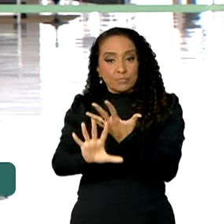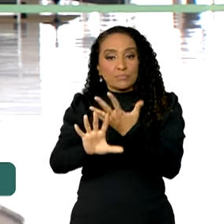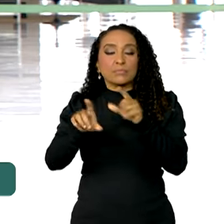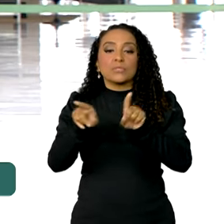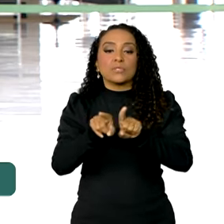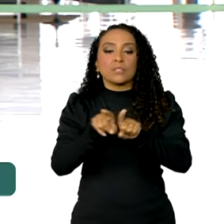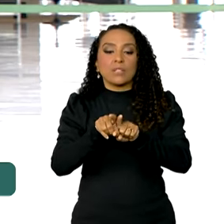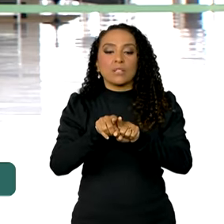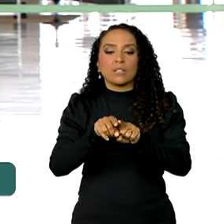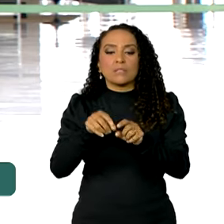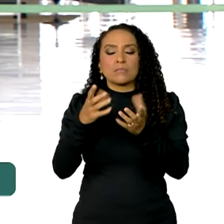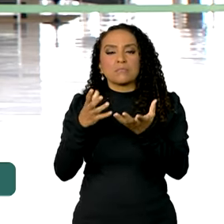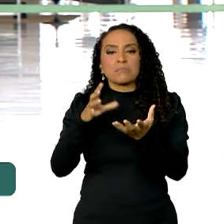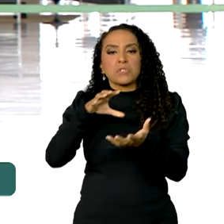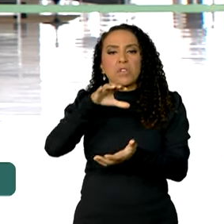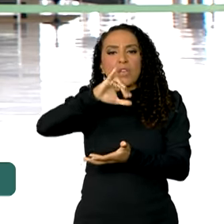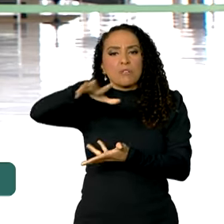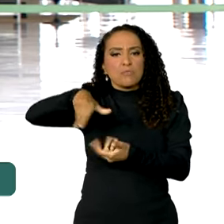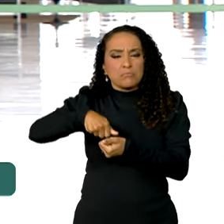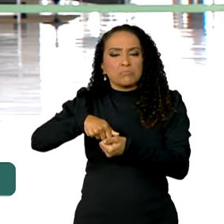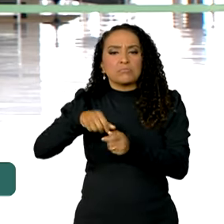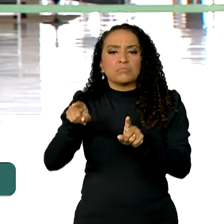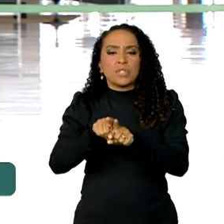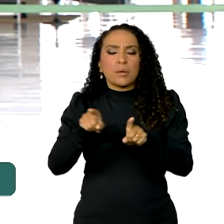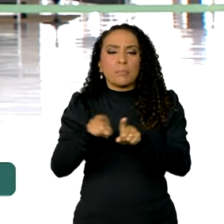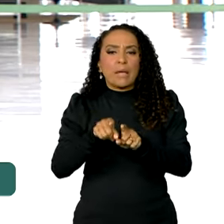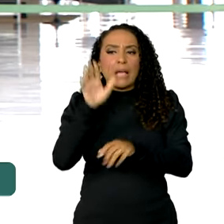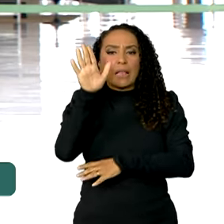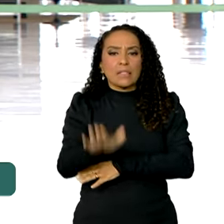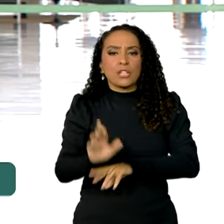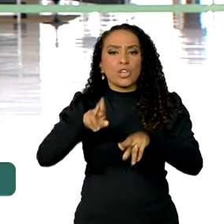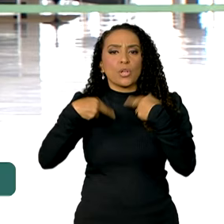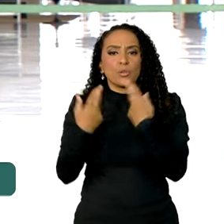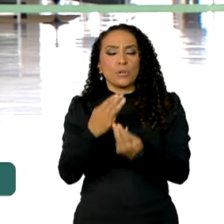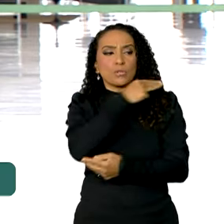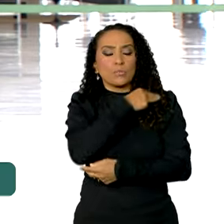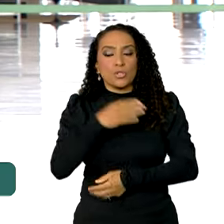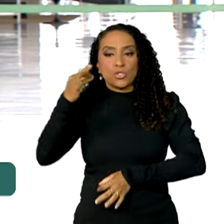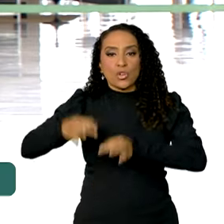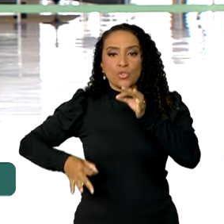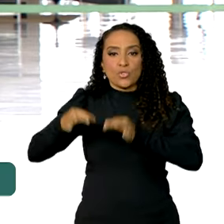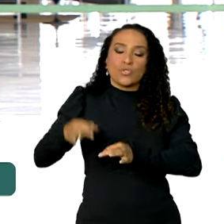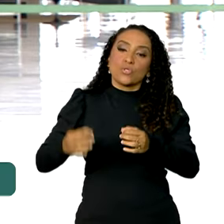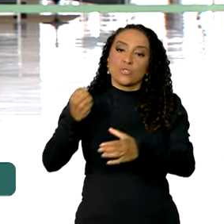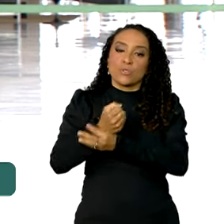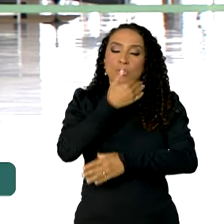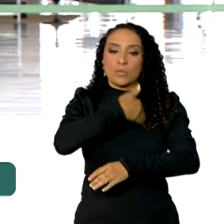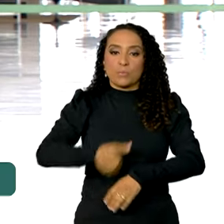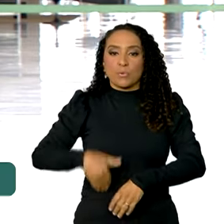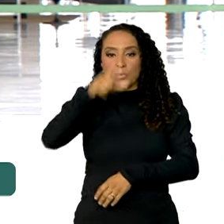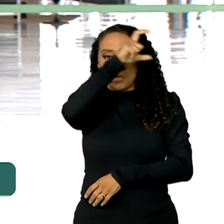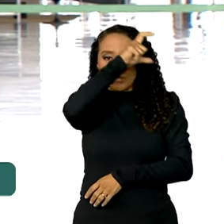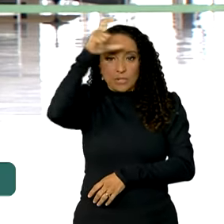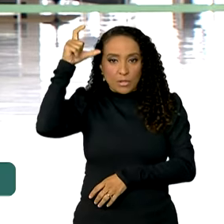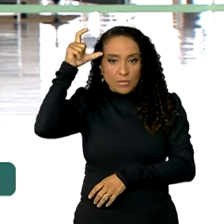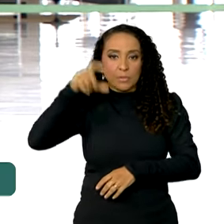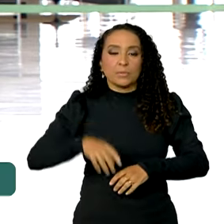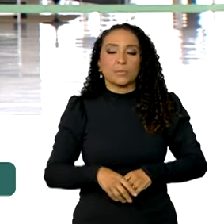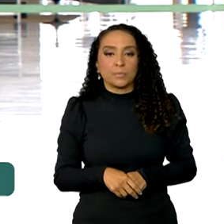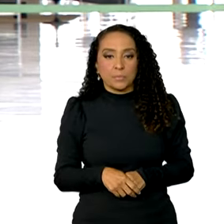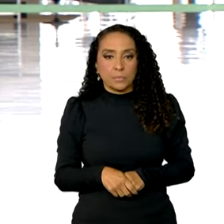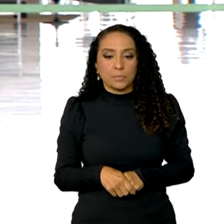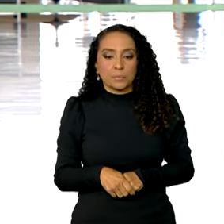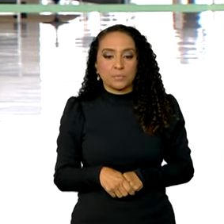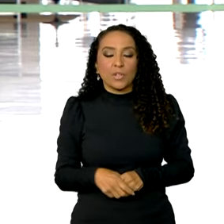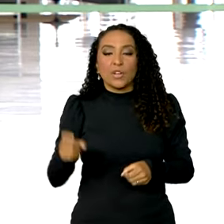rede de notícias norte-americana e uma reunião à tarde com o ministro da Justiça e Segurança Pública, Ricardo Lewandowski.